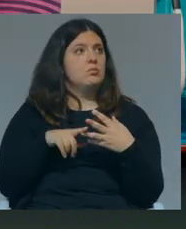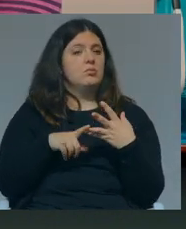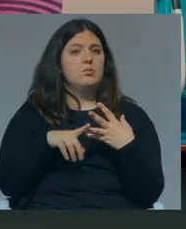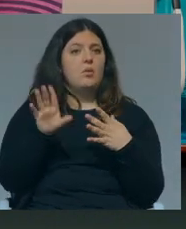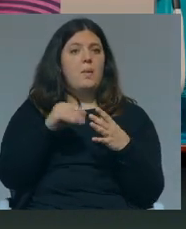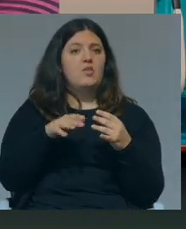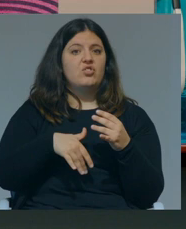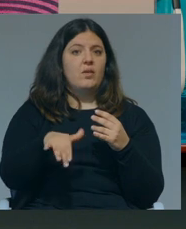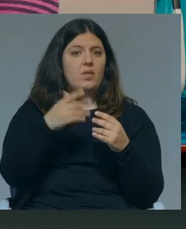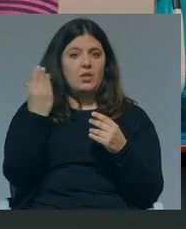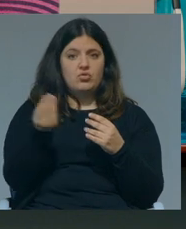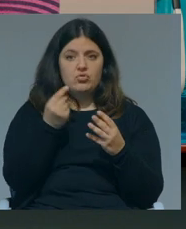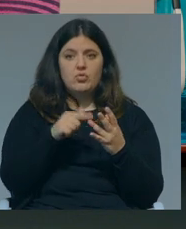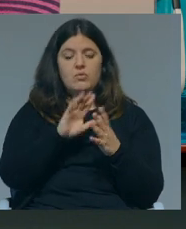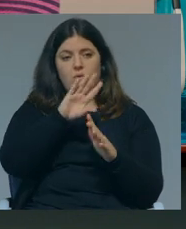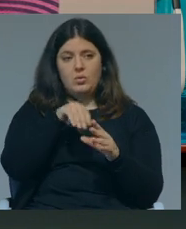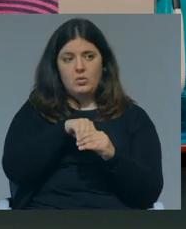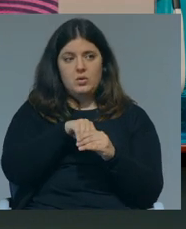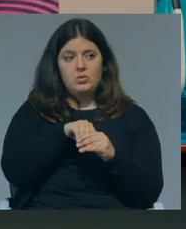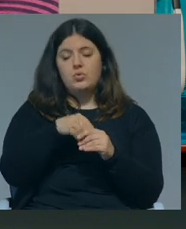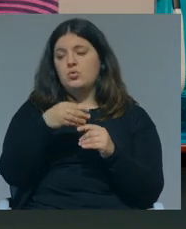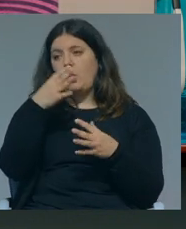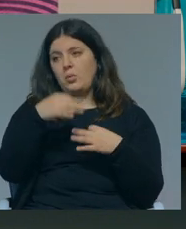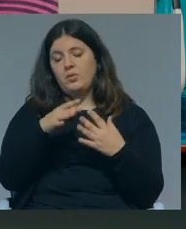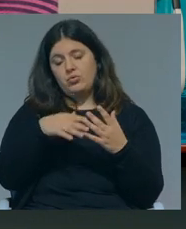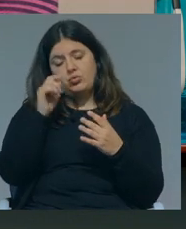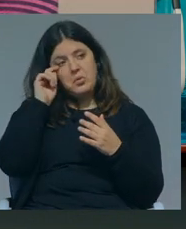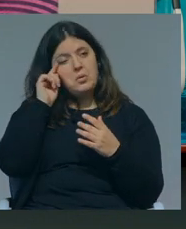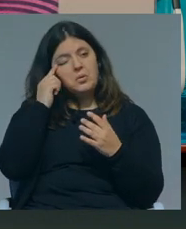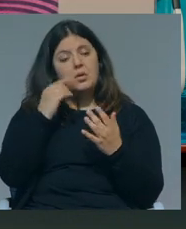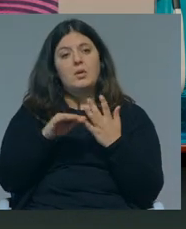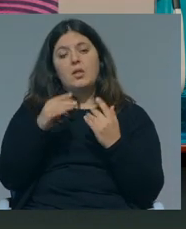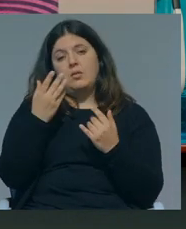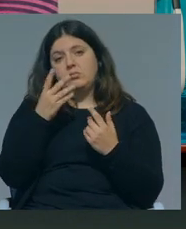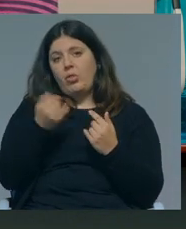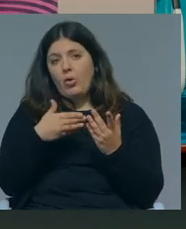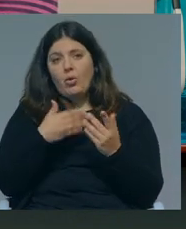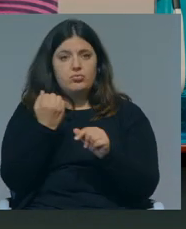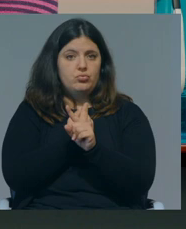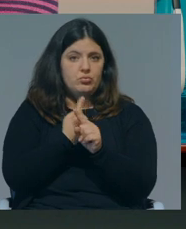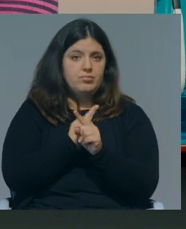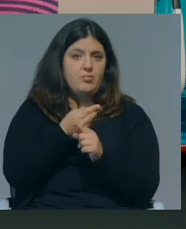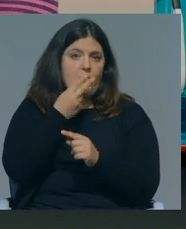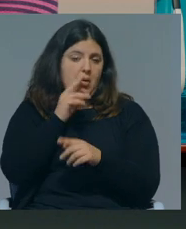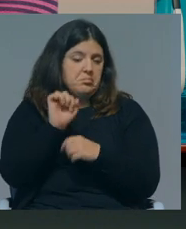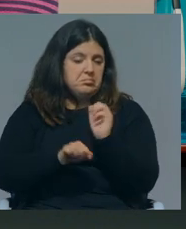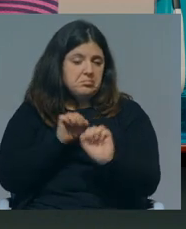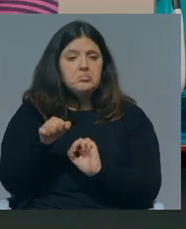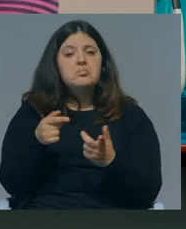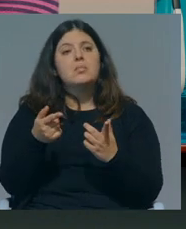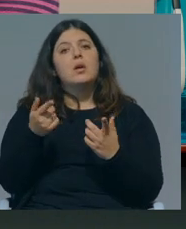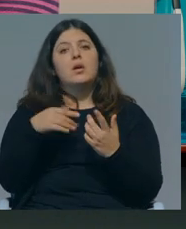das gravidezes adolescentes, estão a incluí-las nos comportamentos de risco, mas outros comportamentos aditivos, portanto, obviamente que